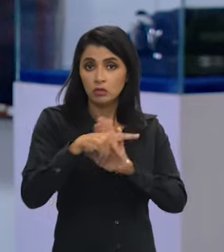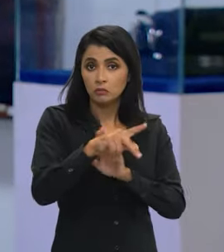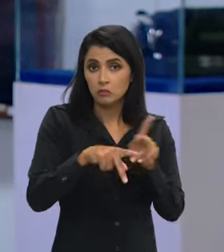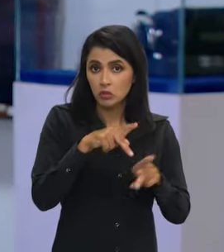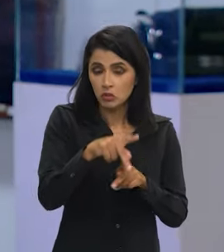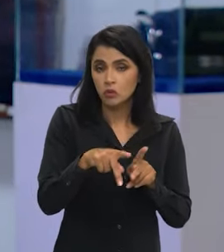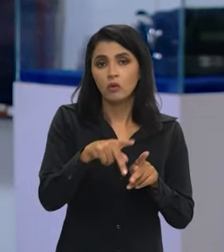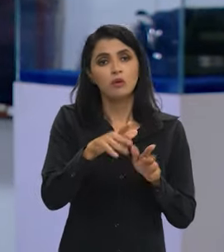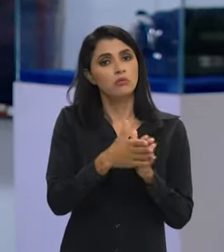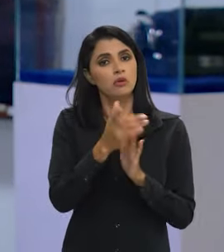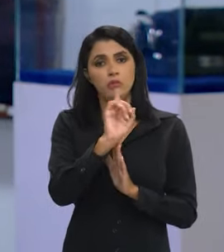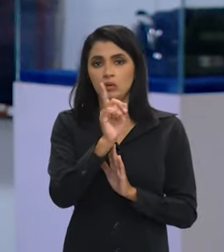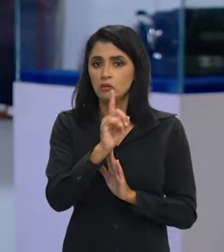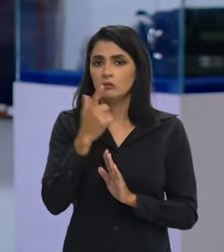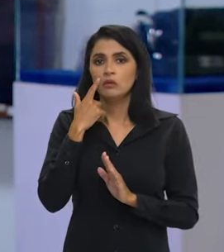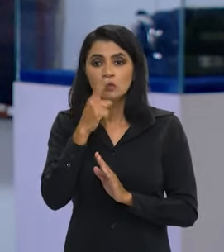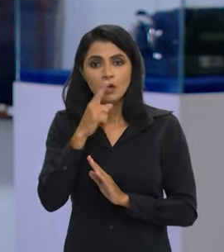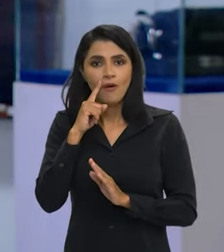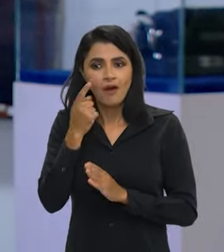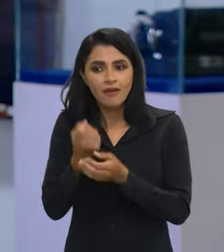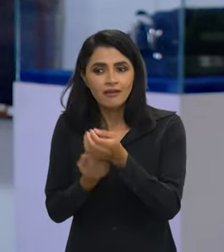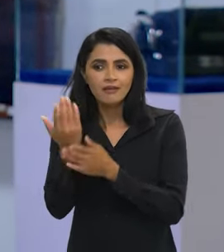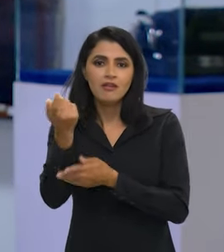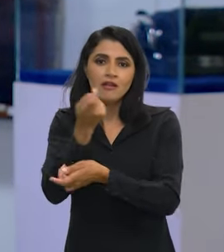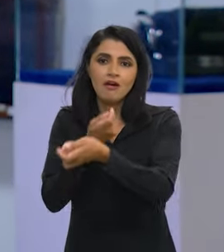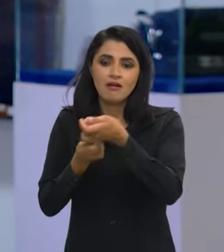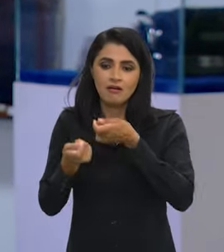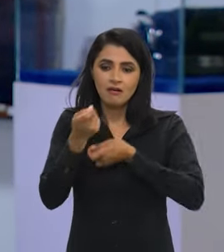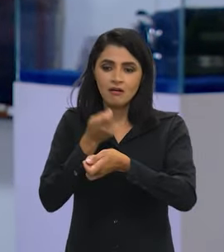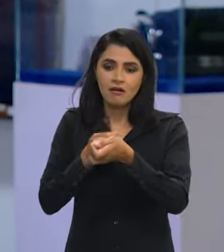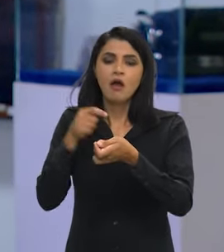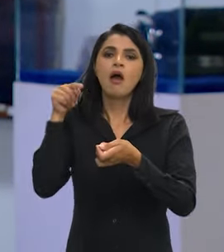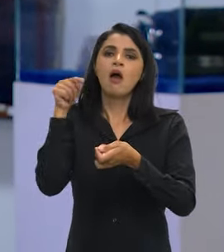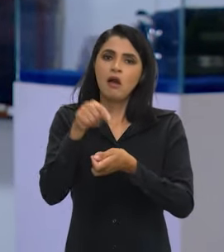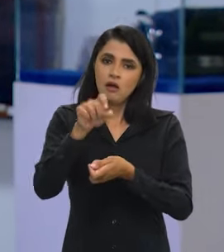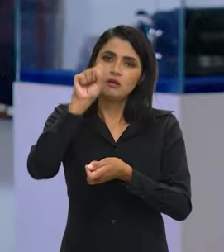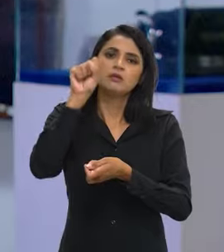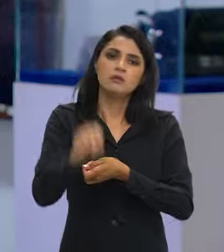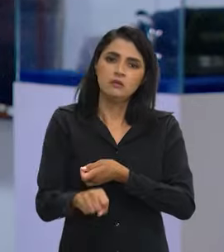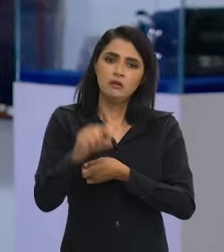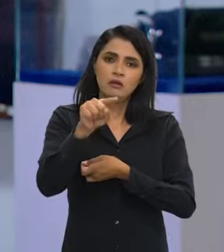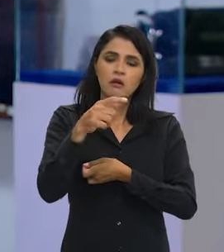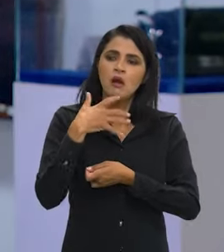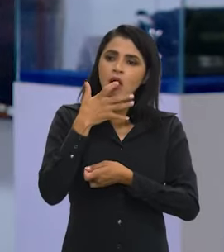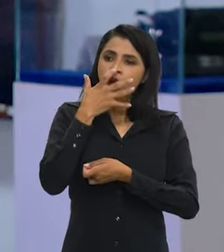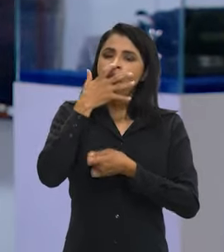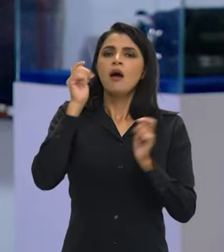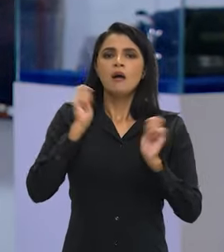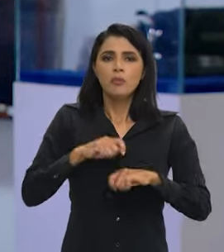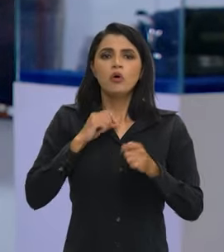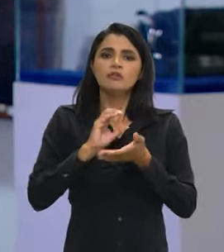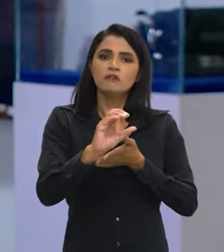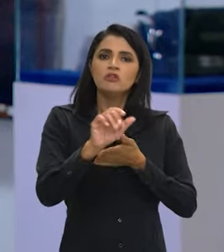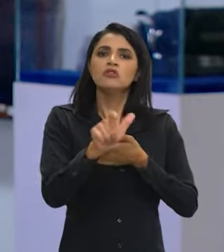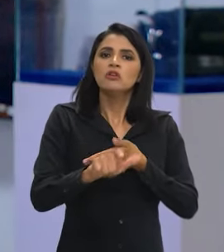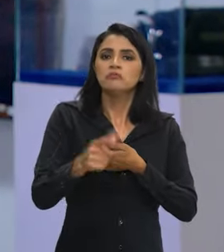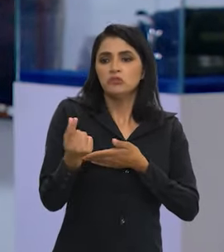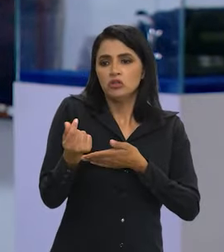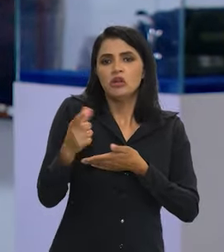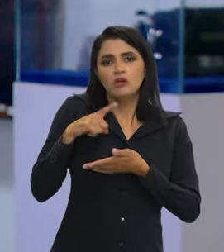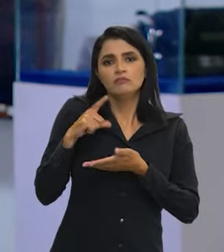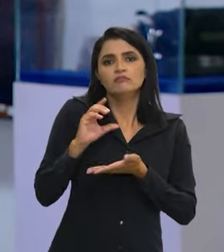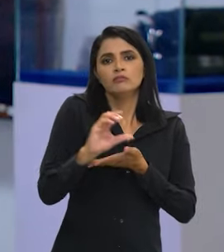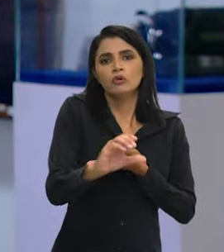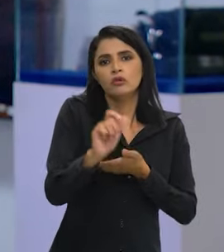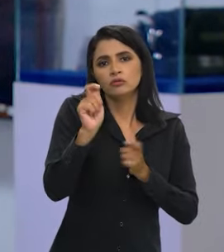tudo gera economia. Claro, gerando economia você acaba tendo de alguma forma uma folga para você poder fazer investimentos.